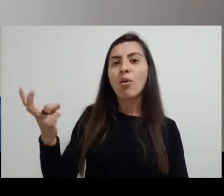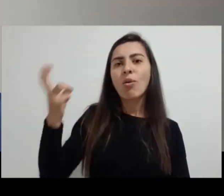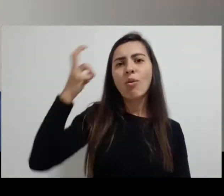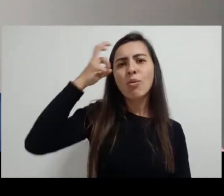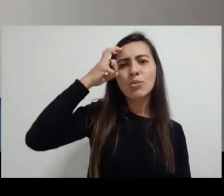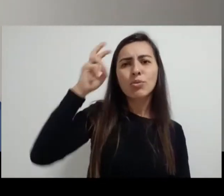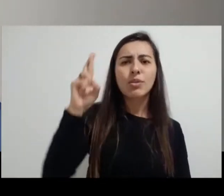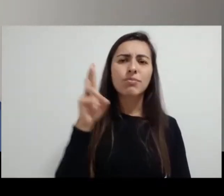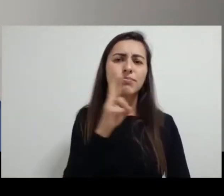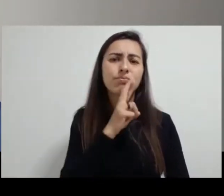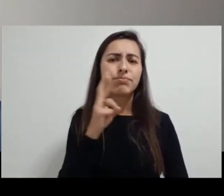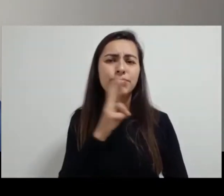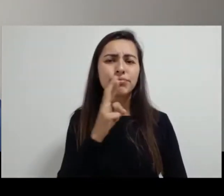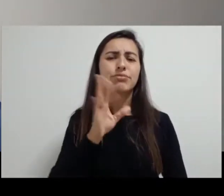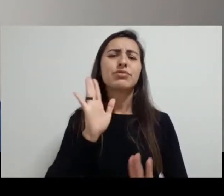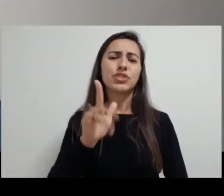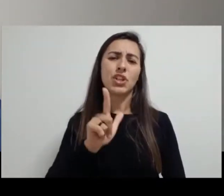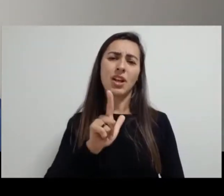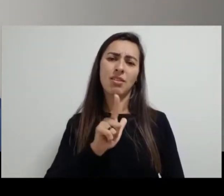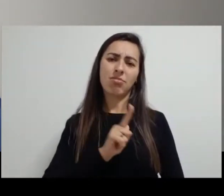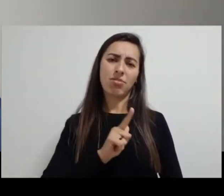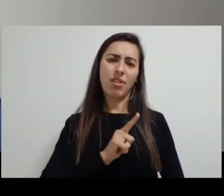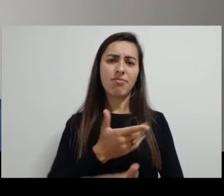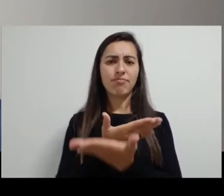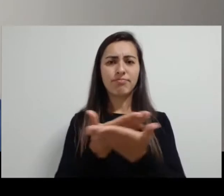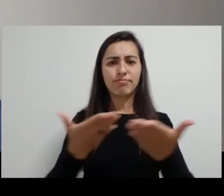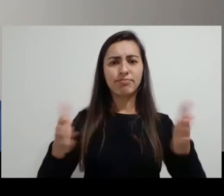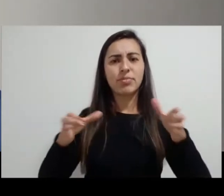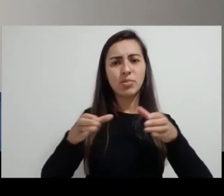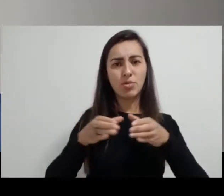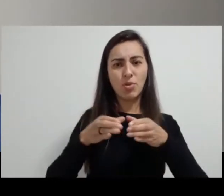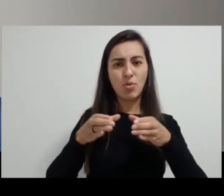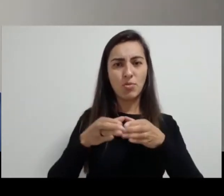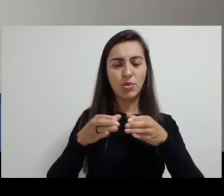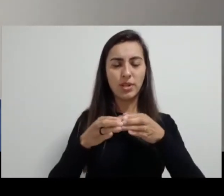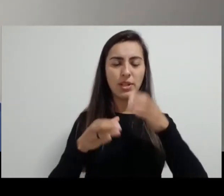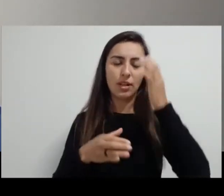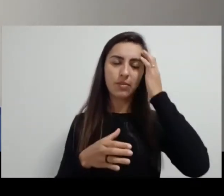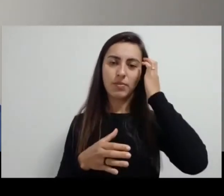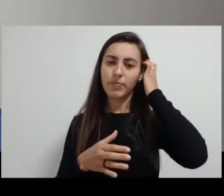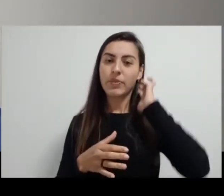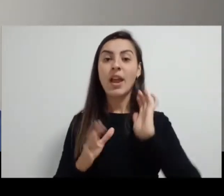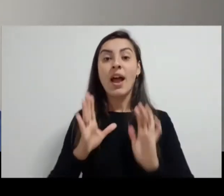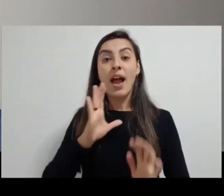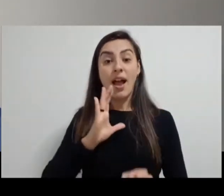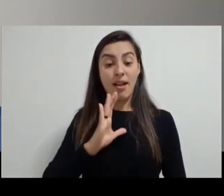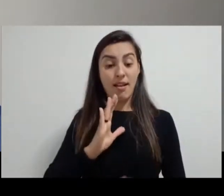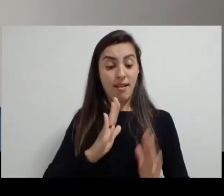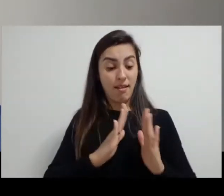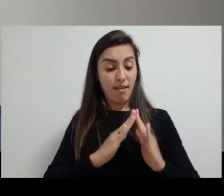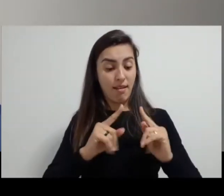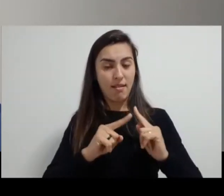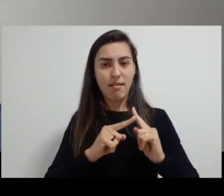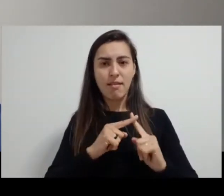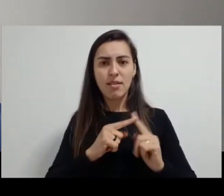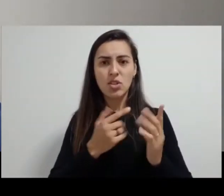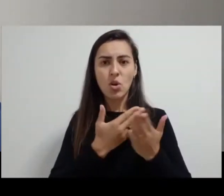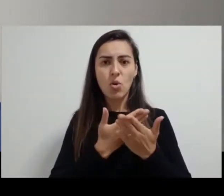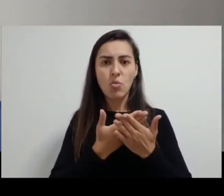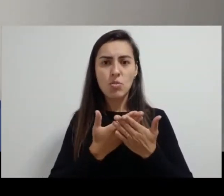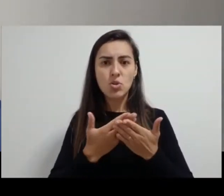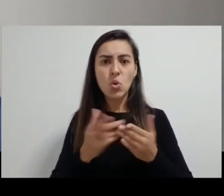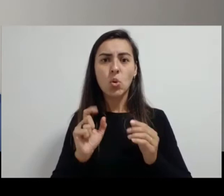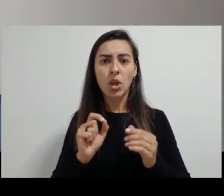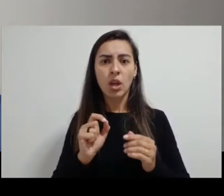estava bem inserida entre aquela comunidade. Quando a igreja começou a perder os seus